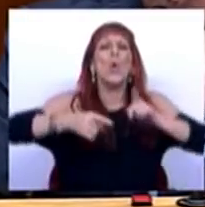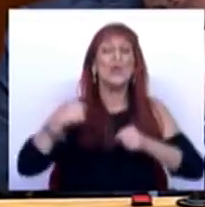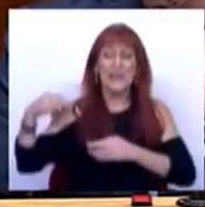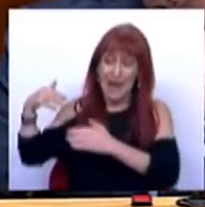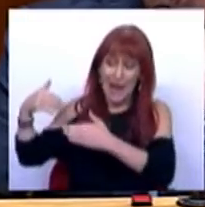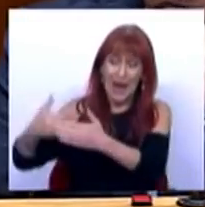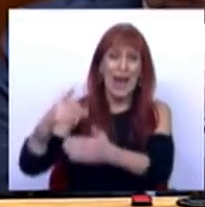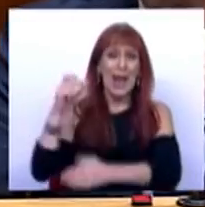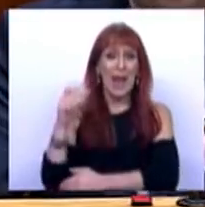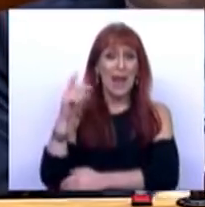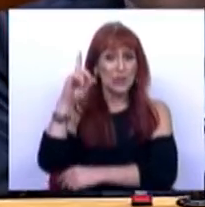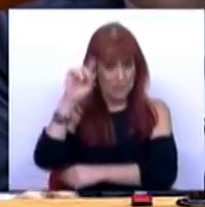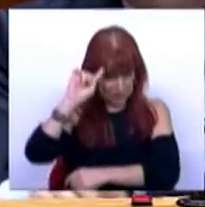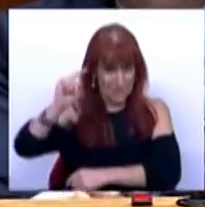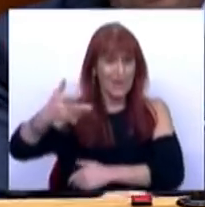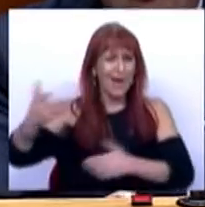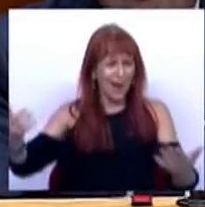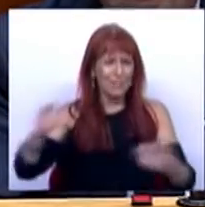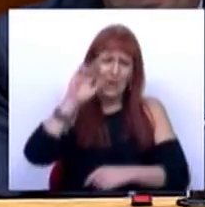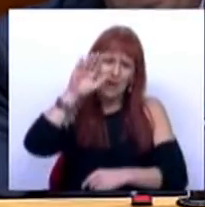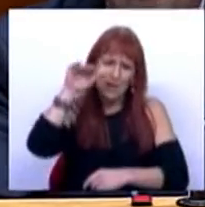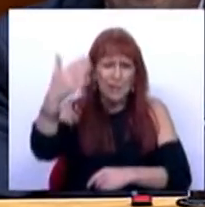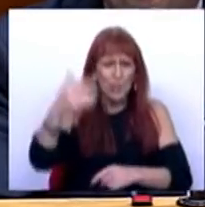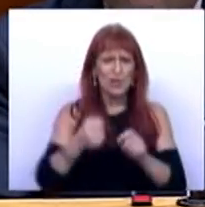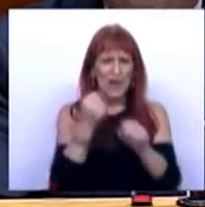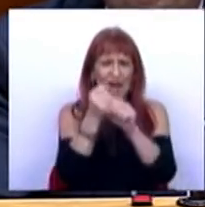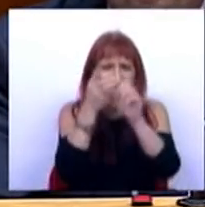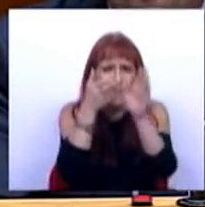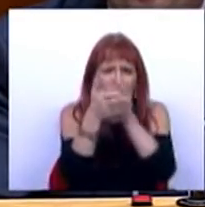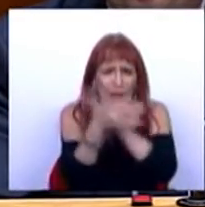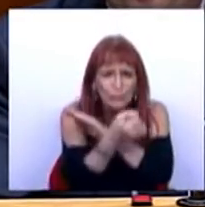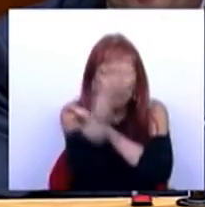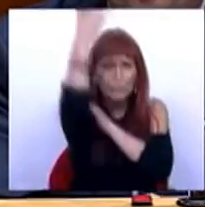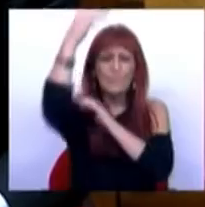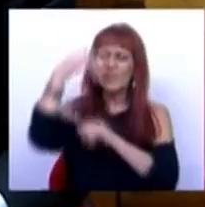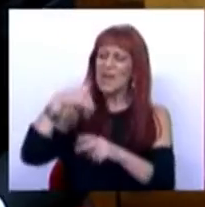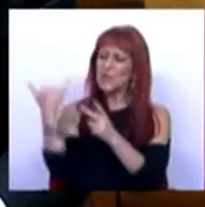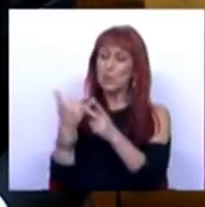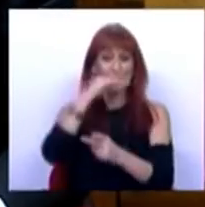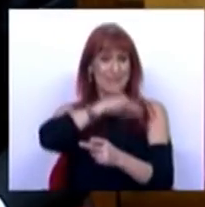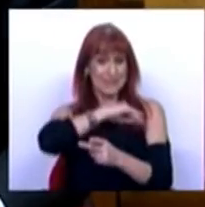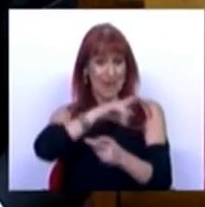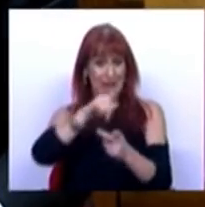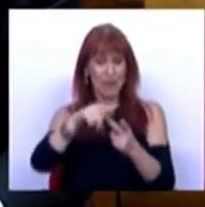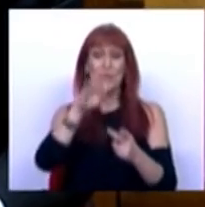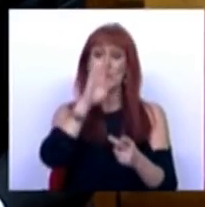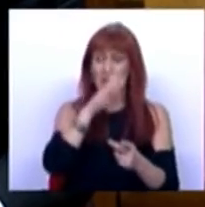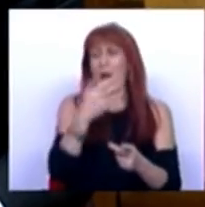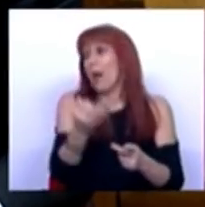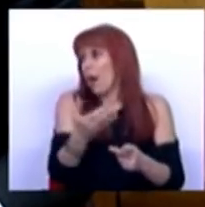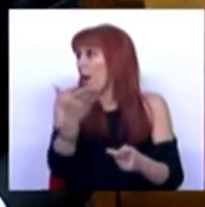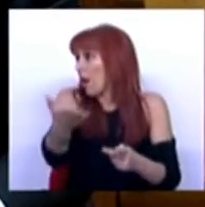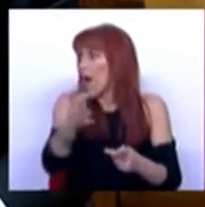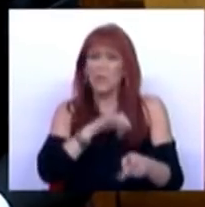ao longo destes seis anos? Sabe o que foi? Em primeiro lugar, emprego. Em segundo lugar, salários. E é, é,